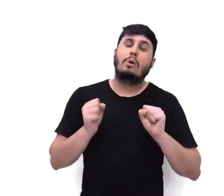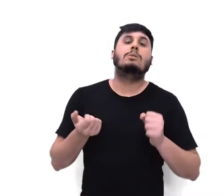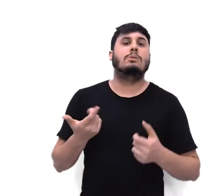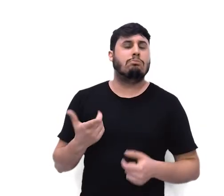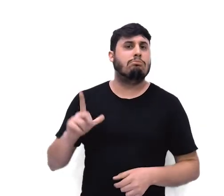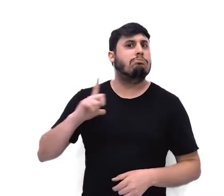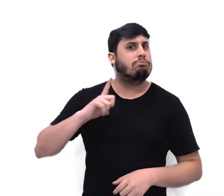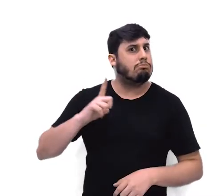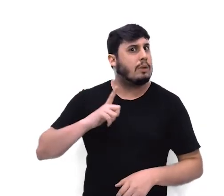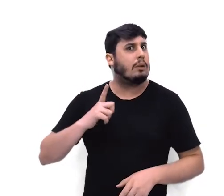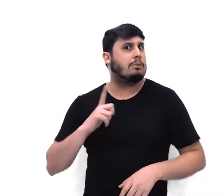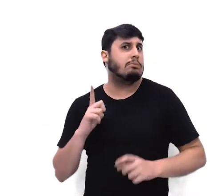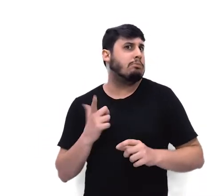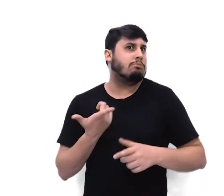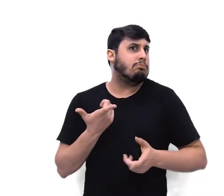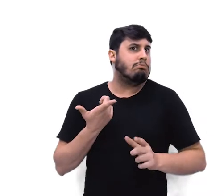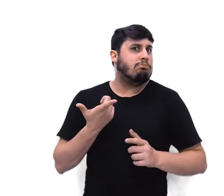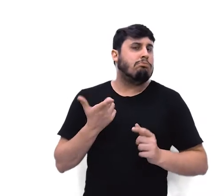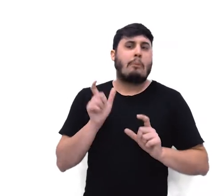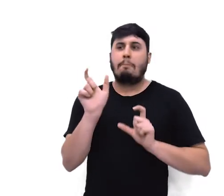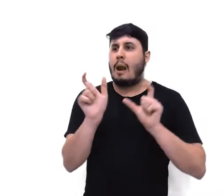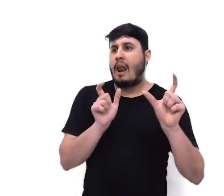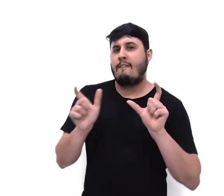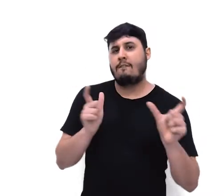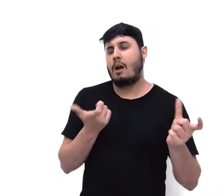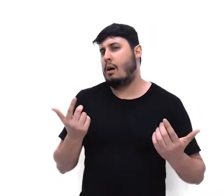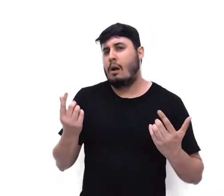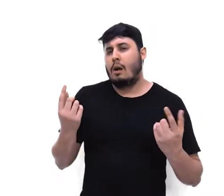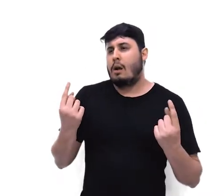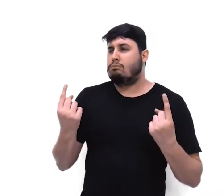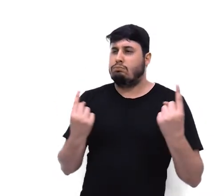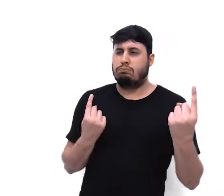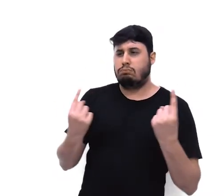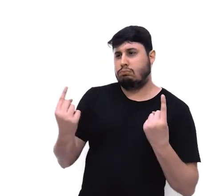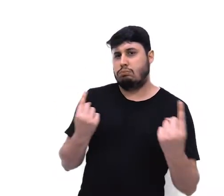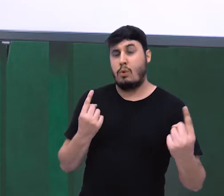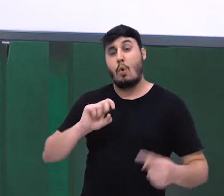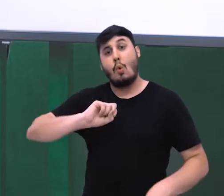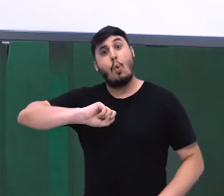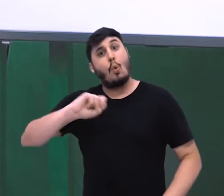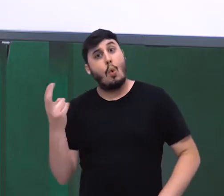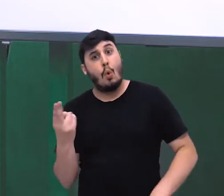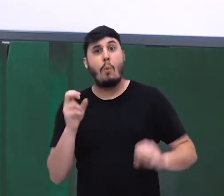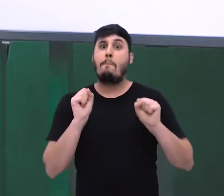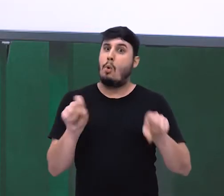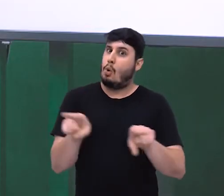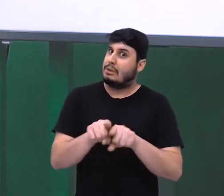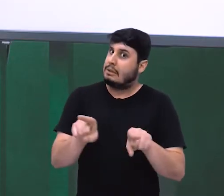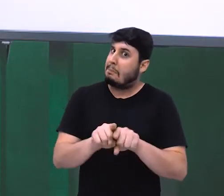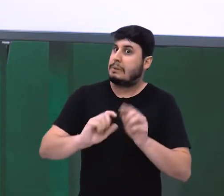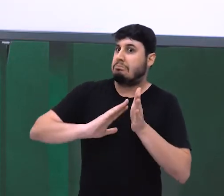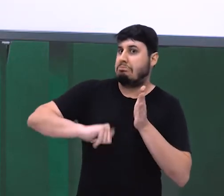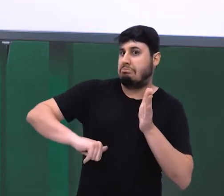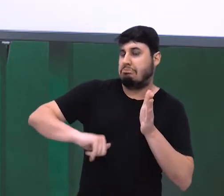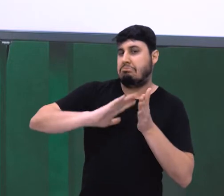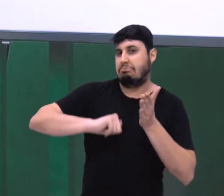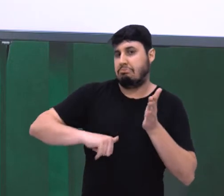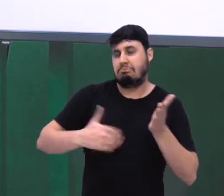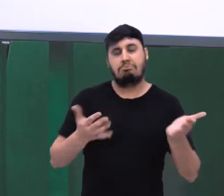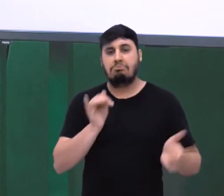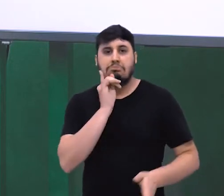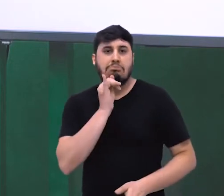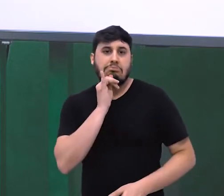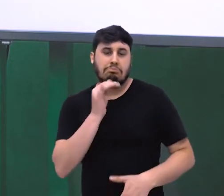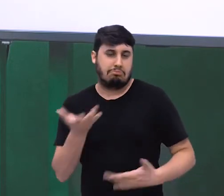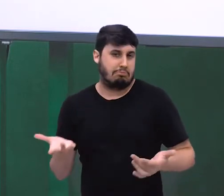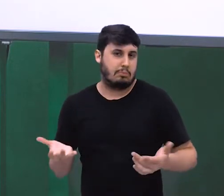São as alternativas. Elas podem indicar alternância ou exclusão. Eu coloco, pelo